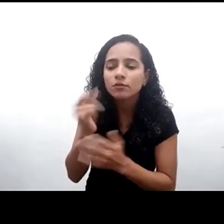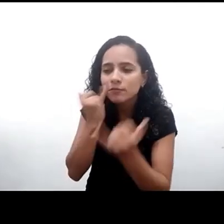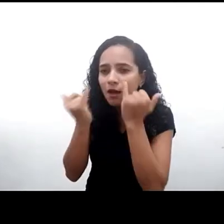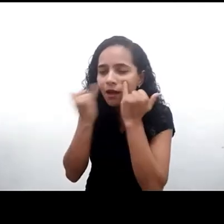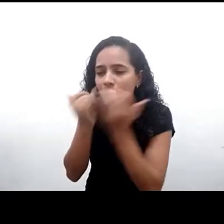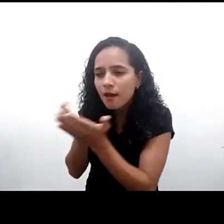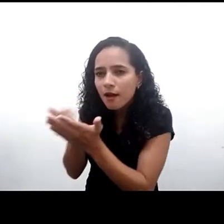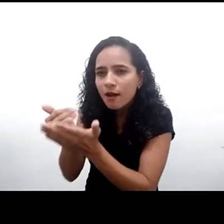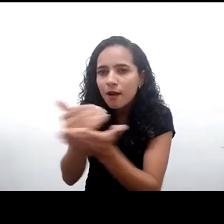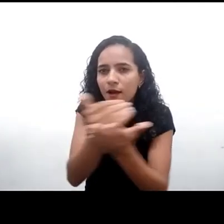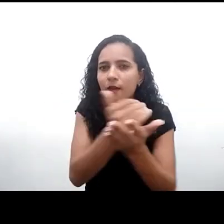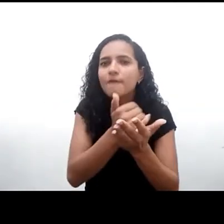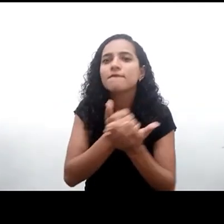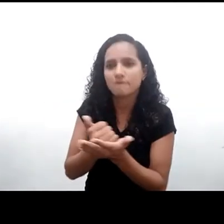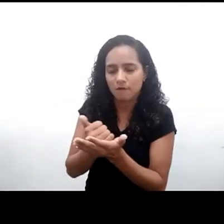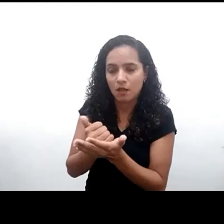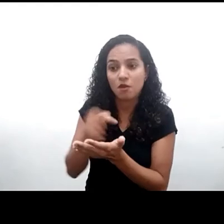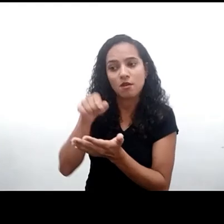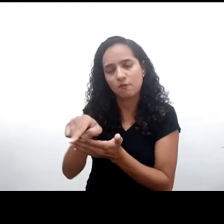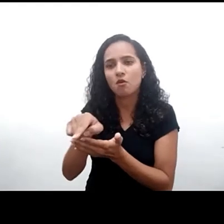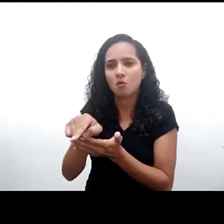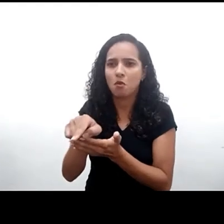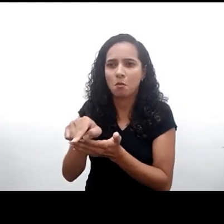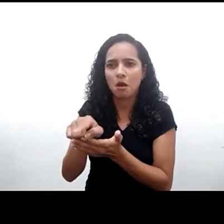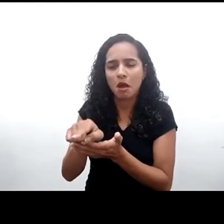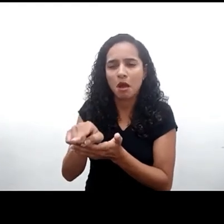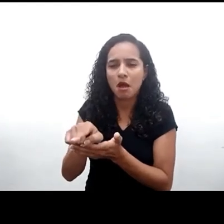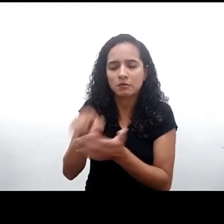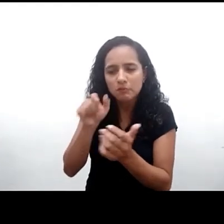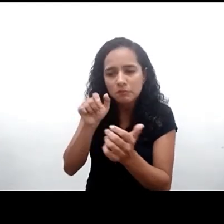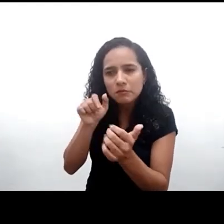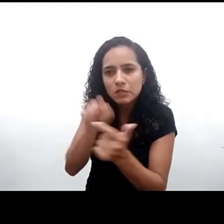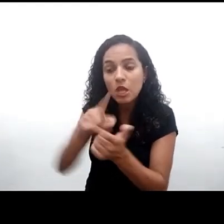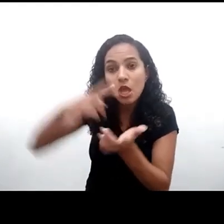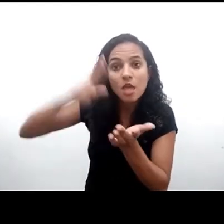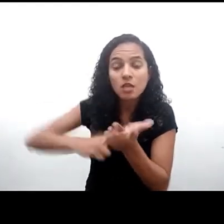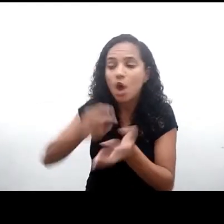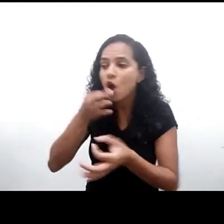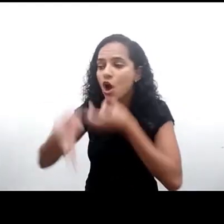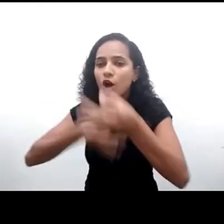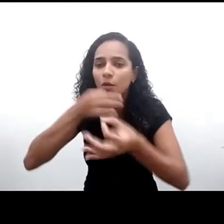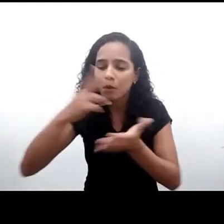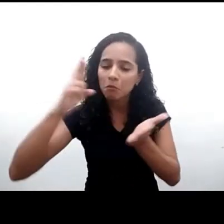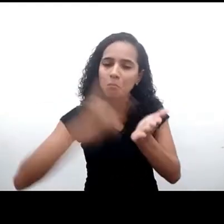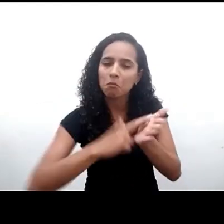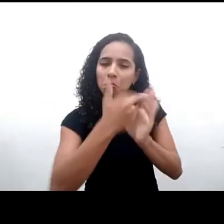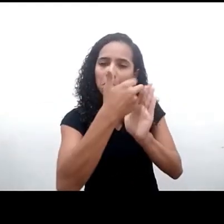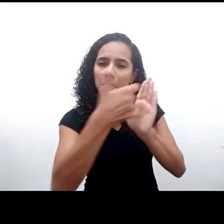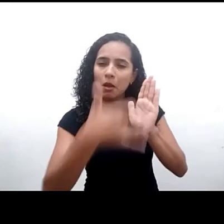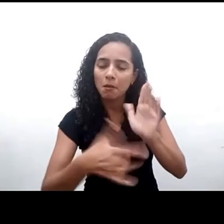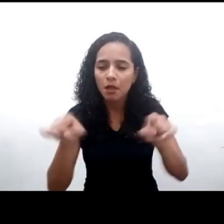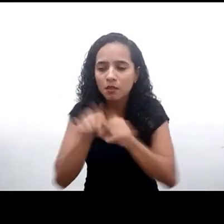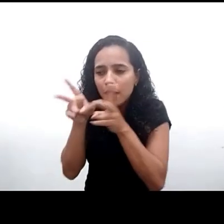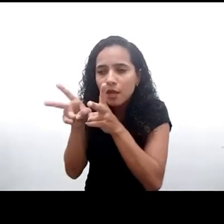tocar em temas sensíveis, tendo a possibilidade de registrar essas opiniões, as recomendações, mas também as percepções dos